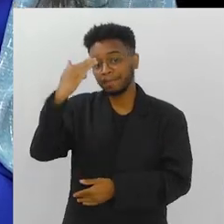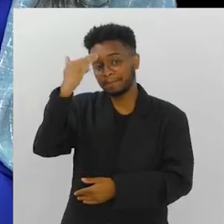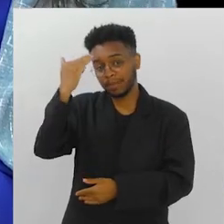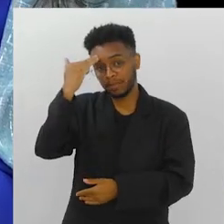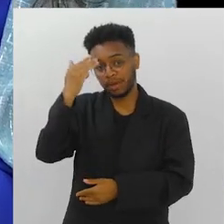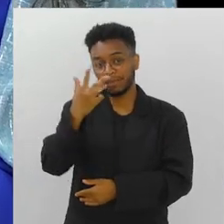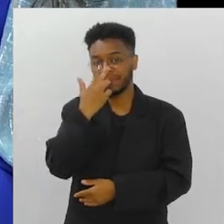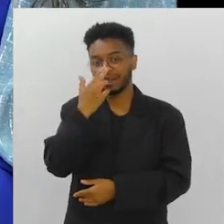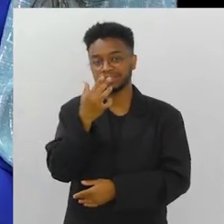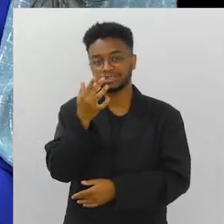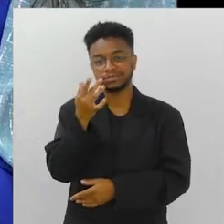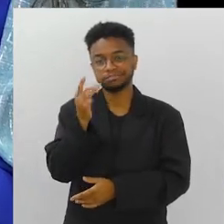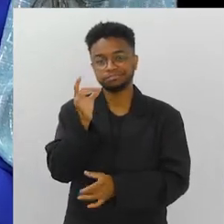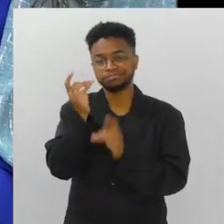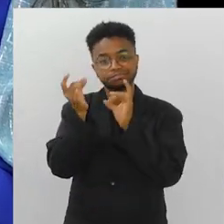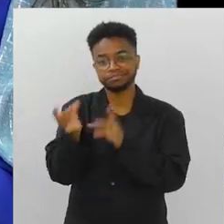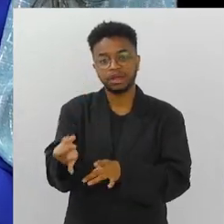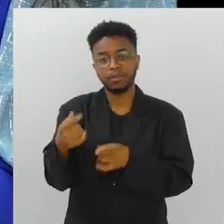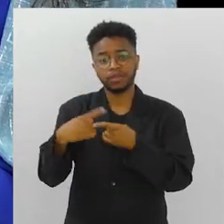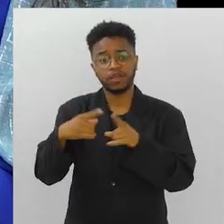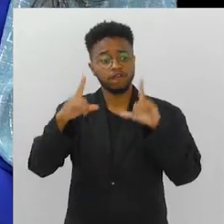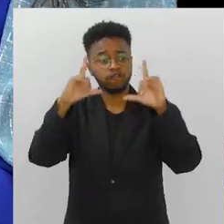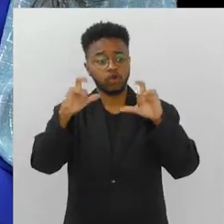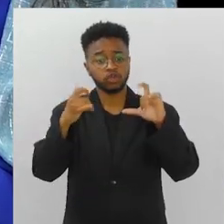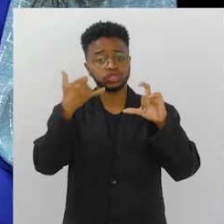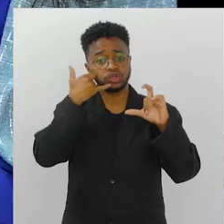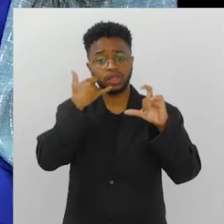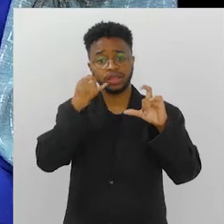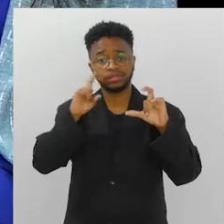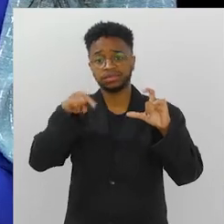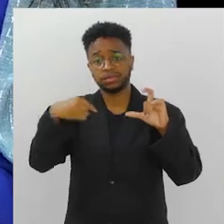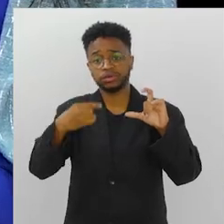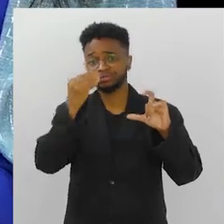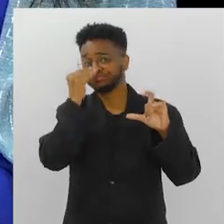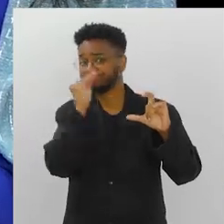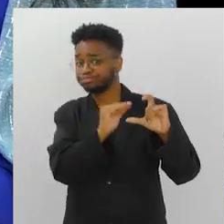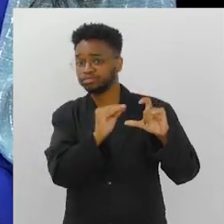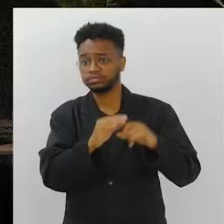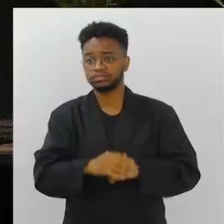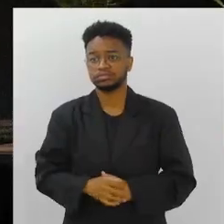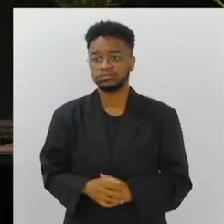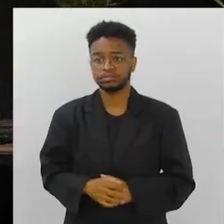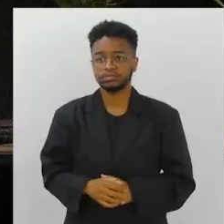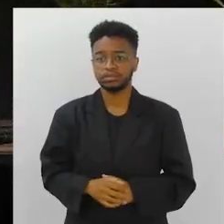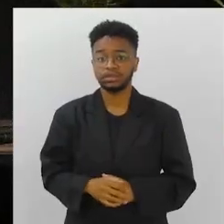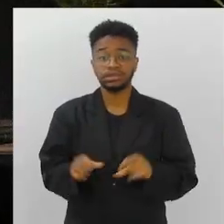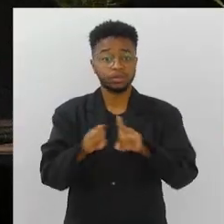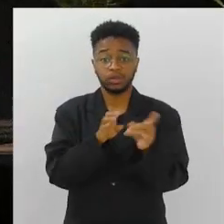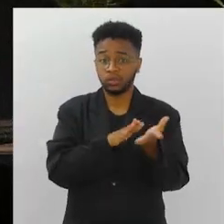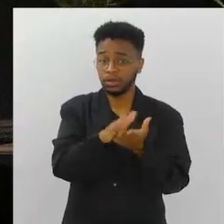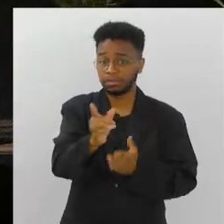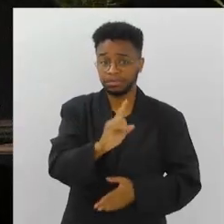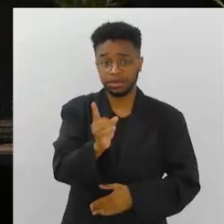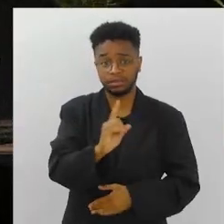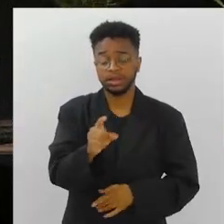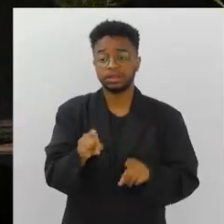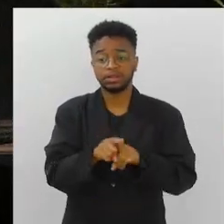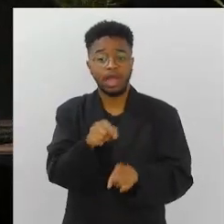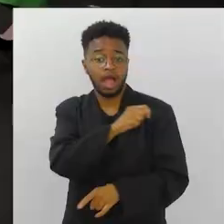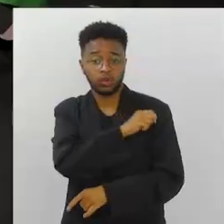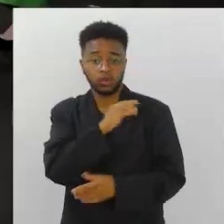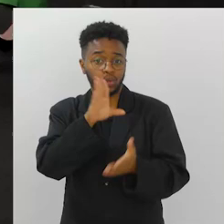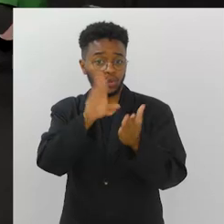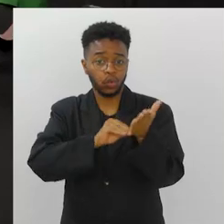memória está sendo deixada de lado porque você tira foto no celular e não olha mais. Os alunos não se copiam. Nem revela. Nem revela mais.